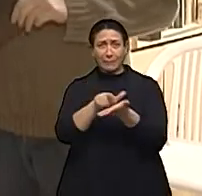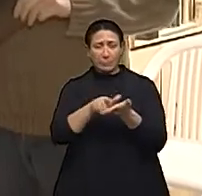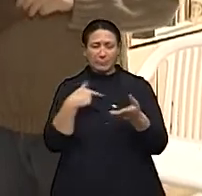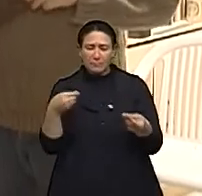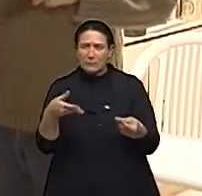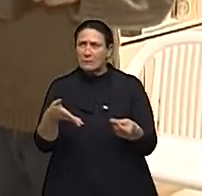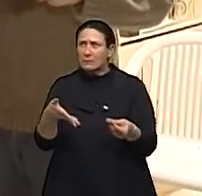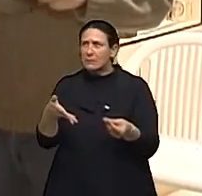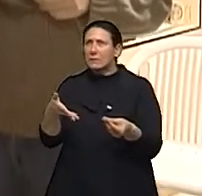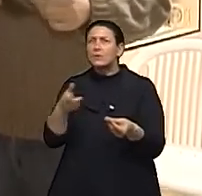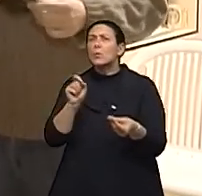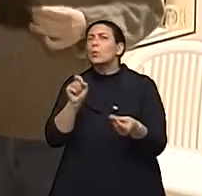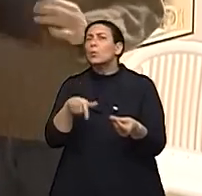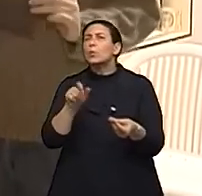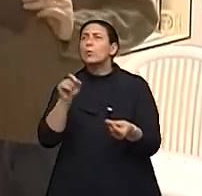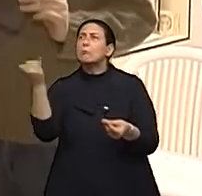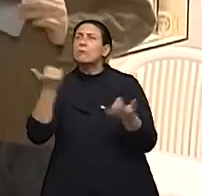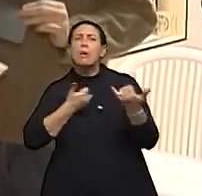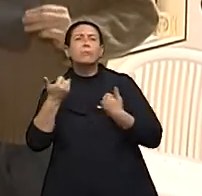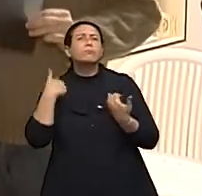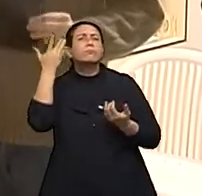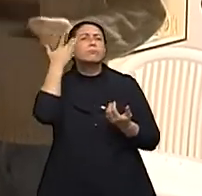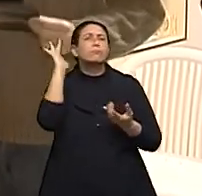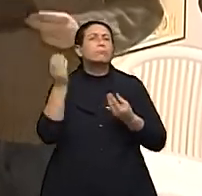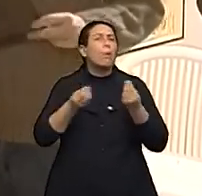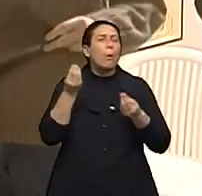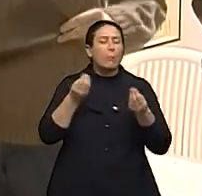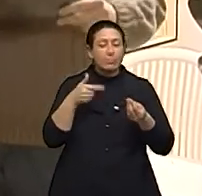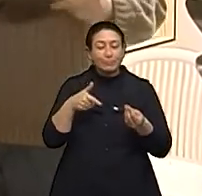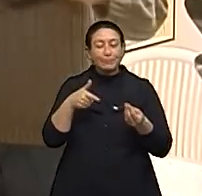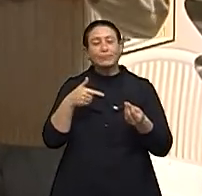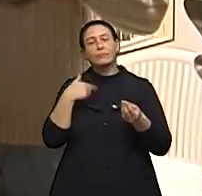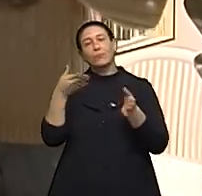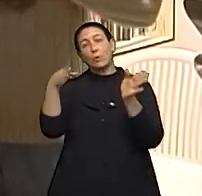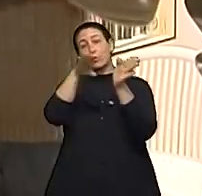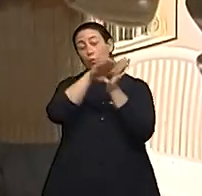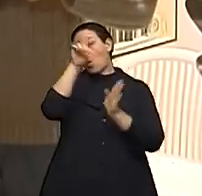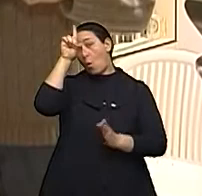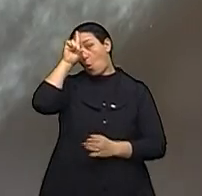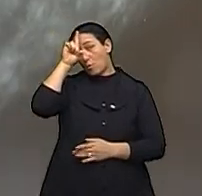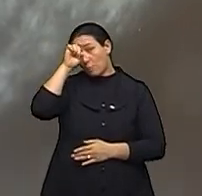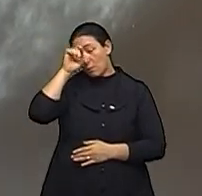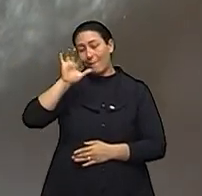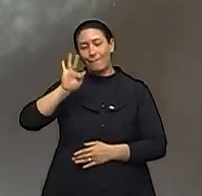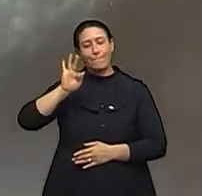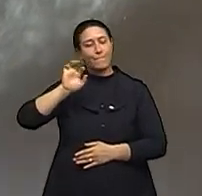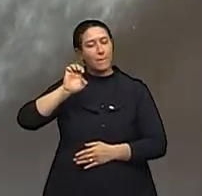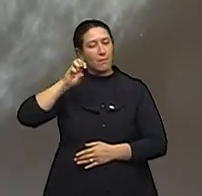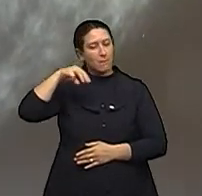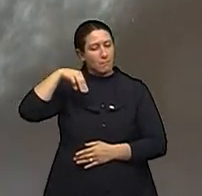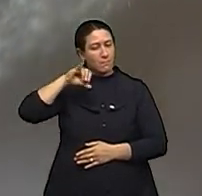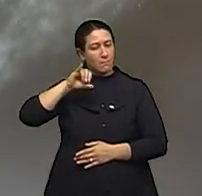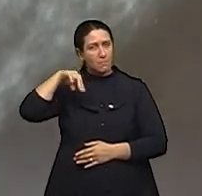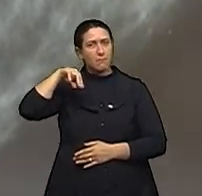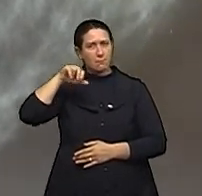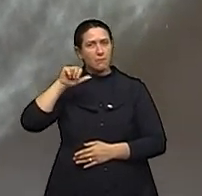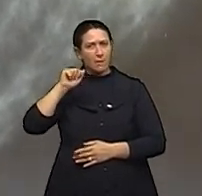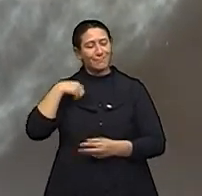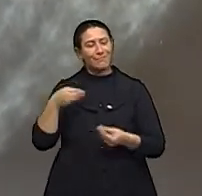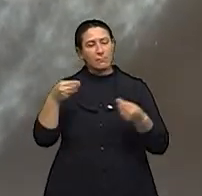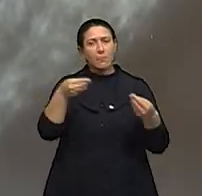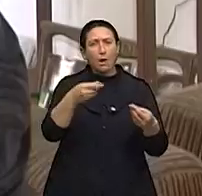aonde chegar. Quando eu cheguei lá no Fêmen, claro, aí já estava toda a mama.